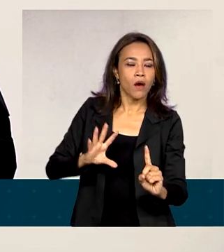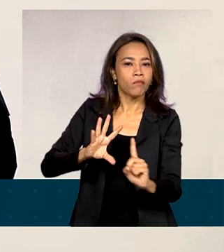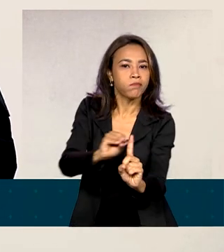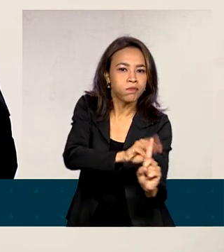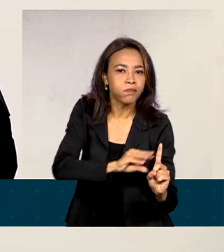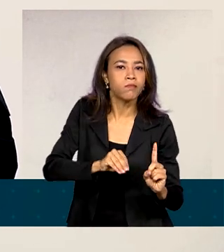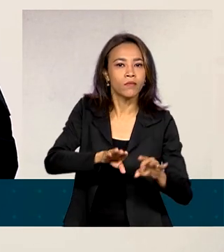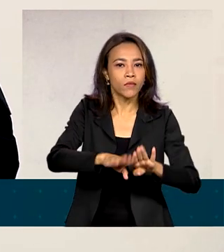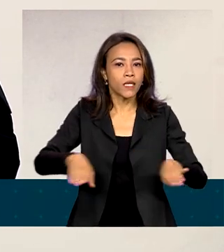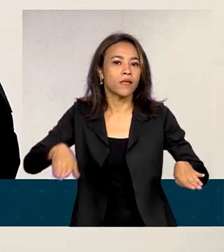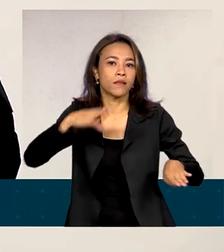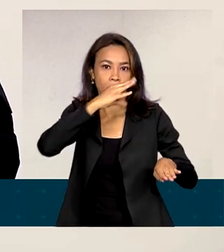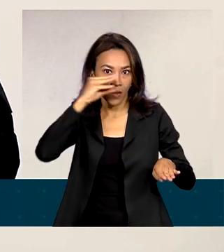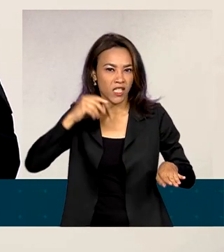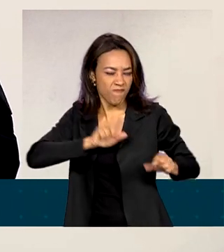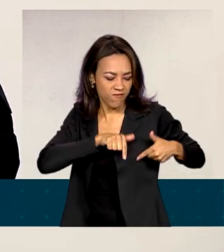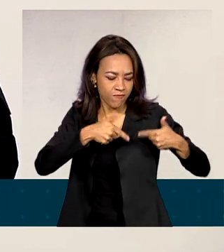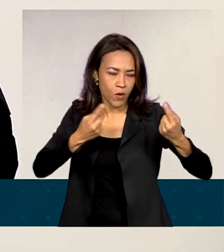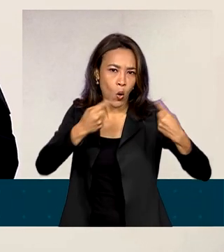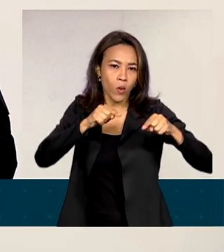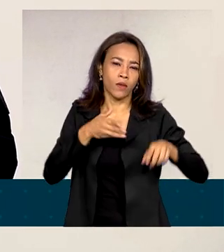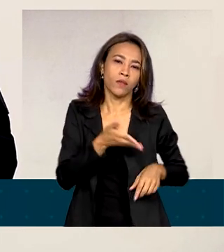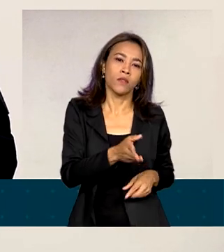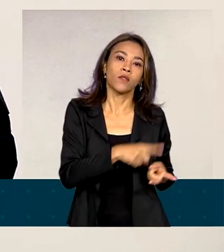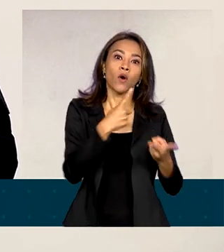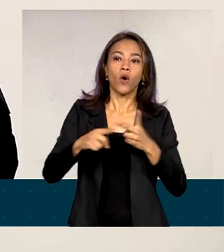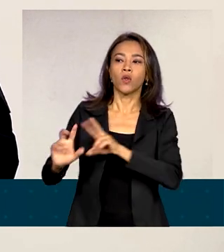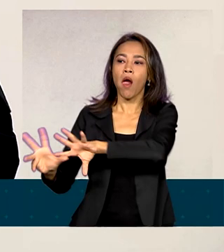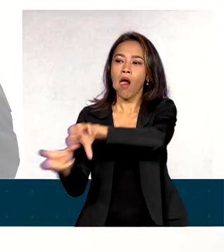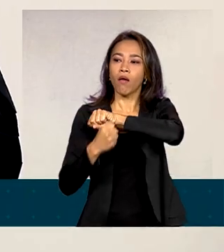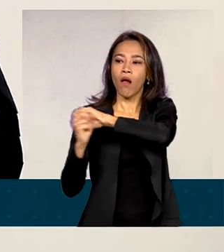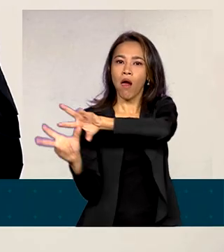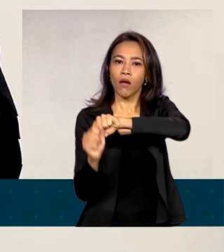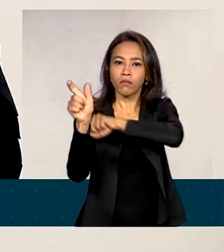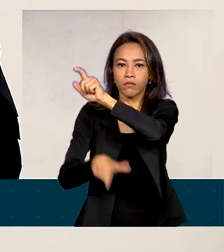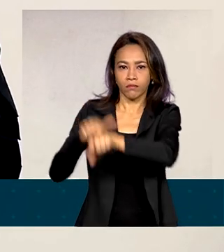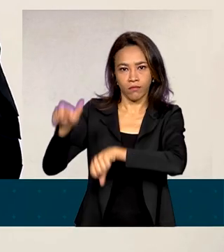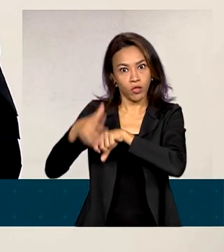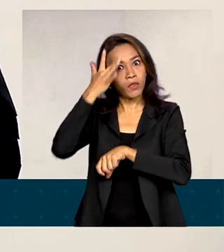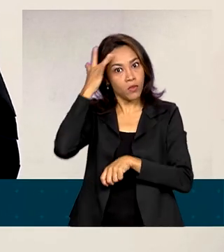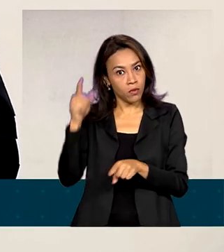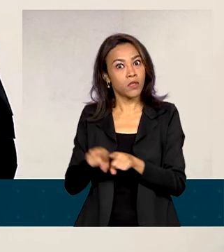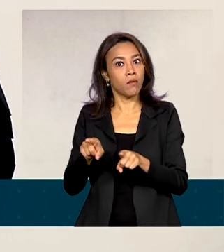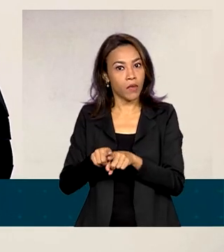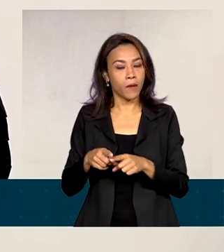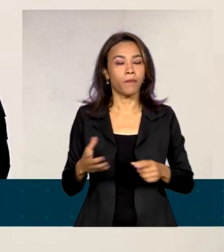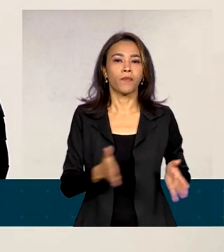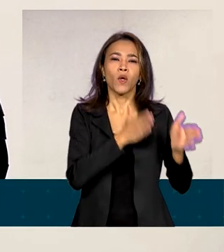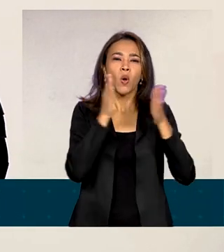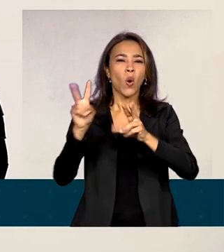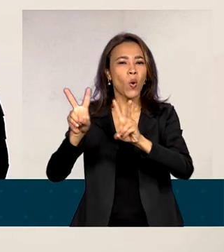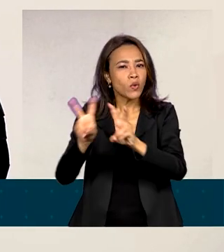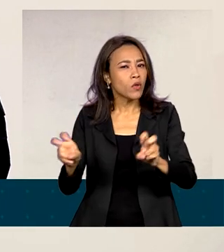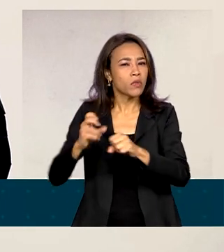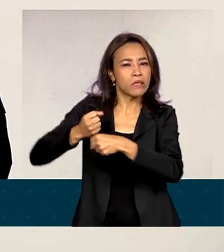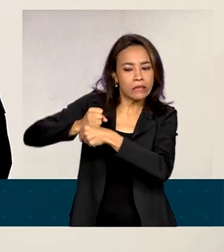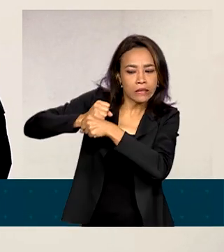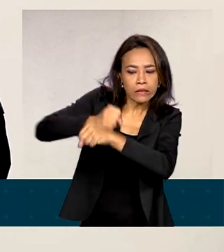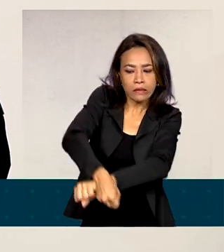crianças e adolescentes, o tráfico de seres humanos, o trabalho análogo à escravidão